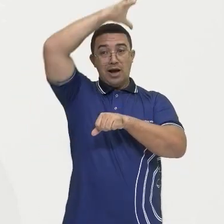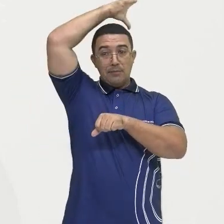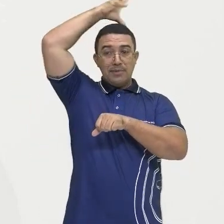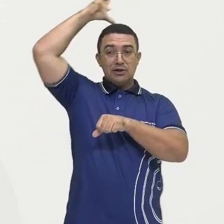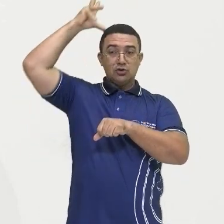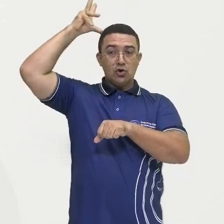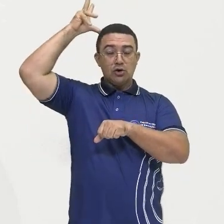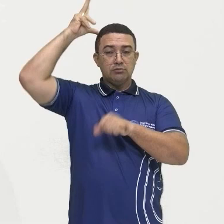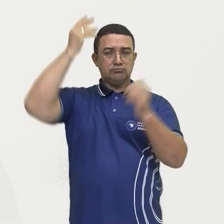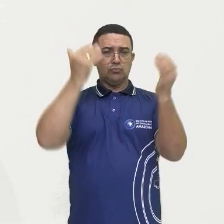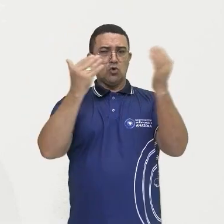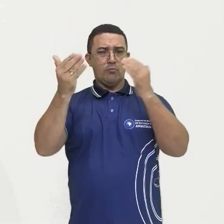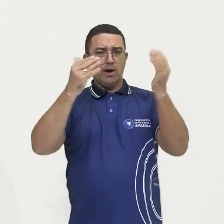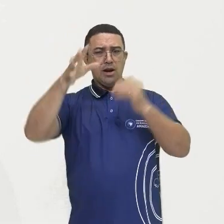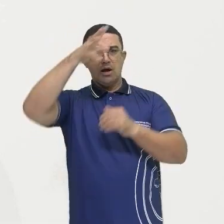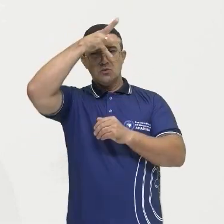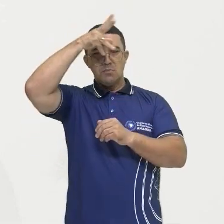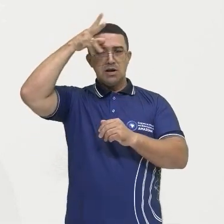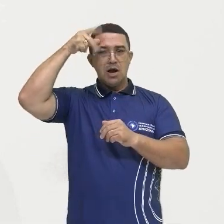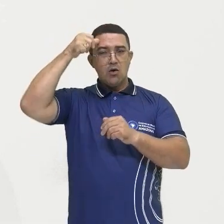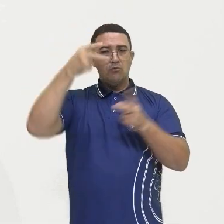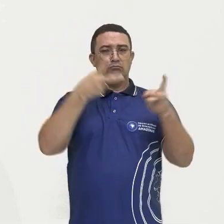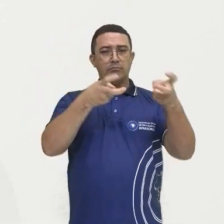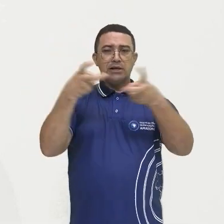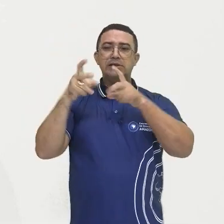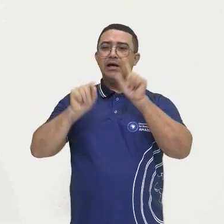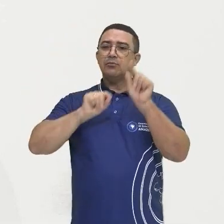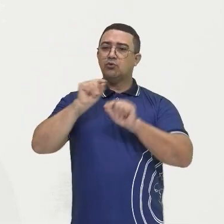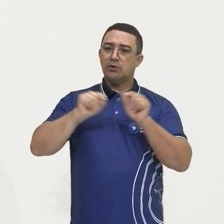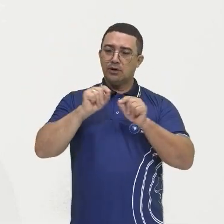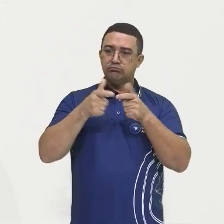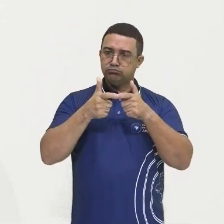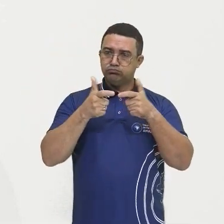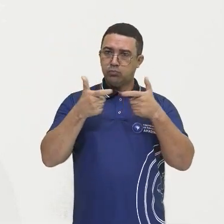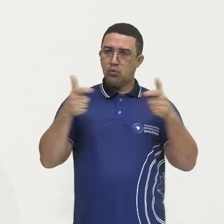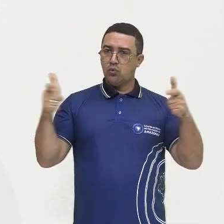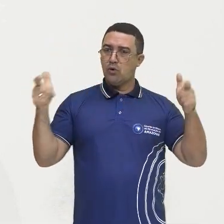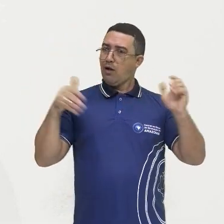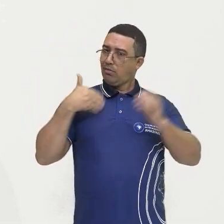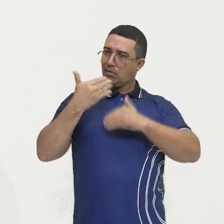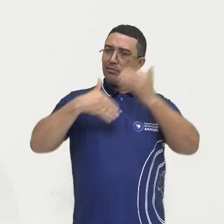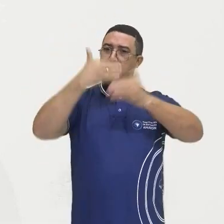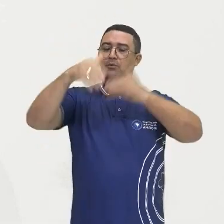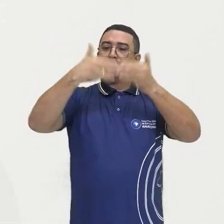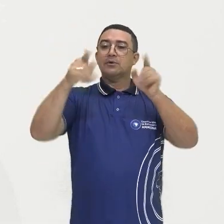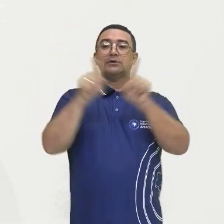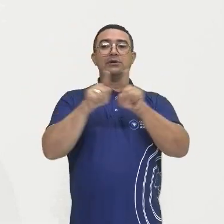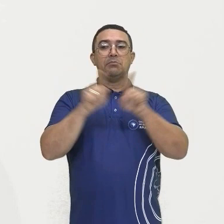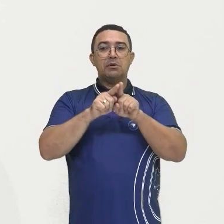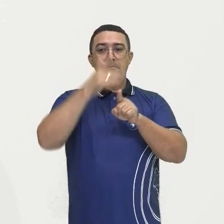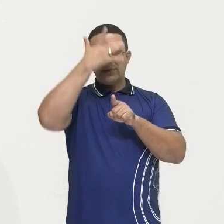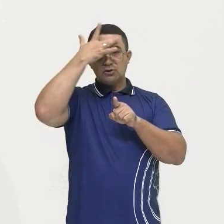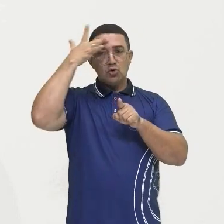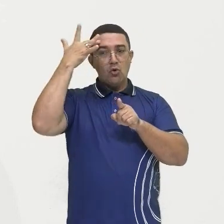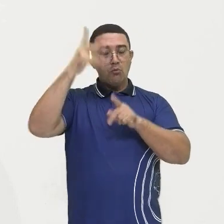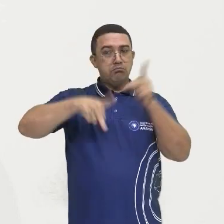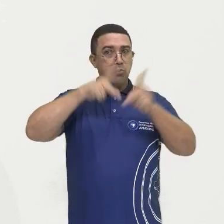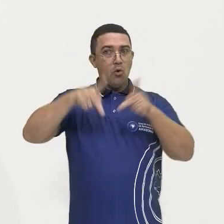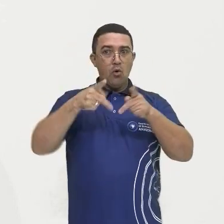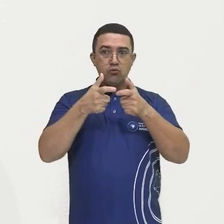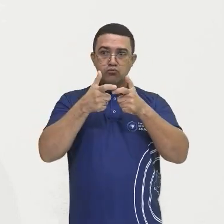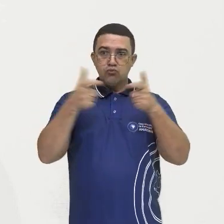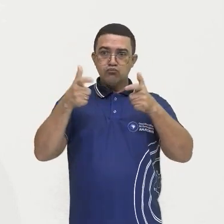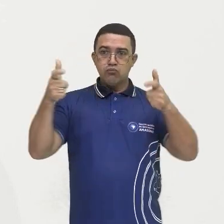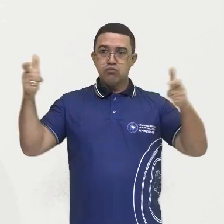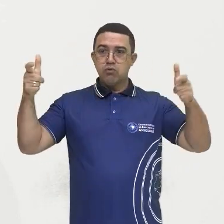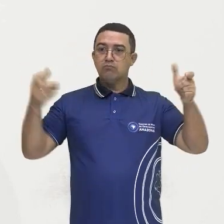aí um comparativo, a gente consegue perceber esse crescimento e essa aglomeração da população, que acaba